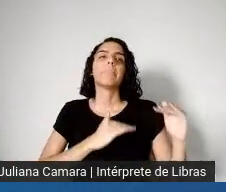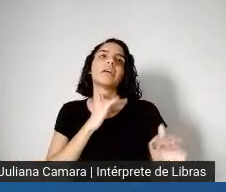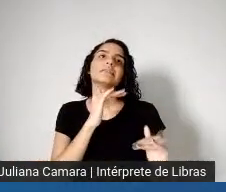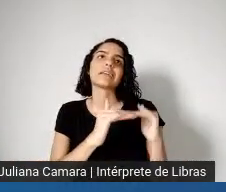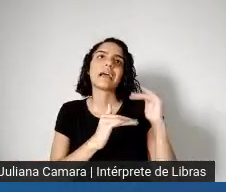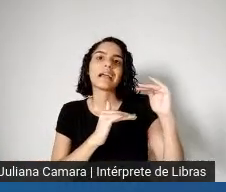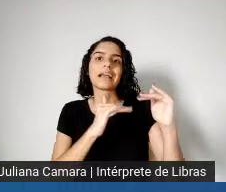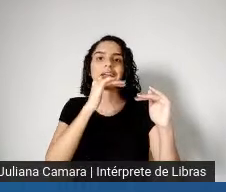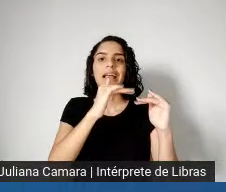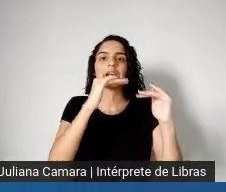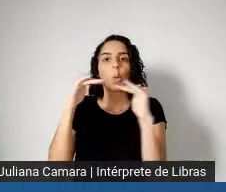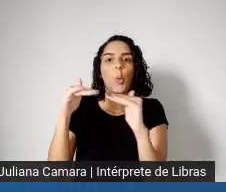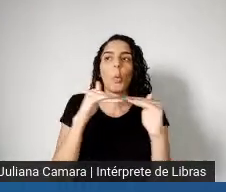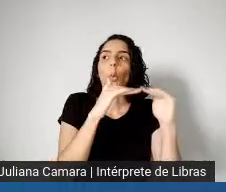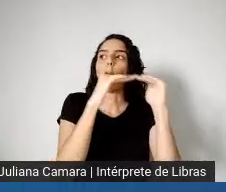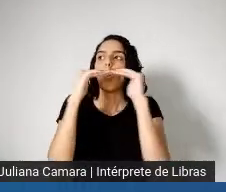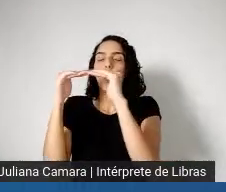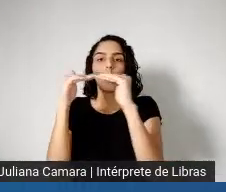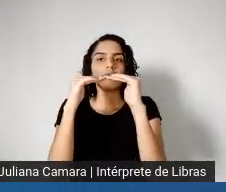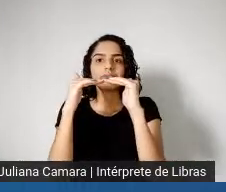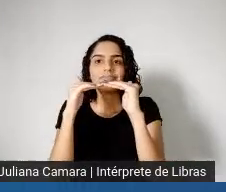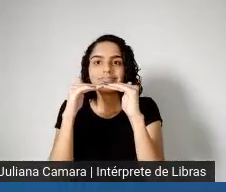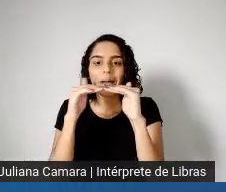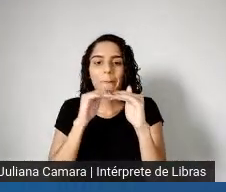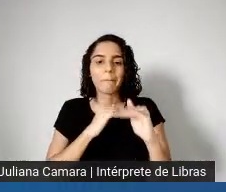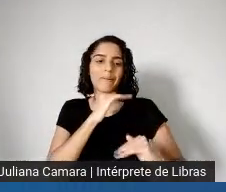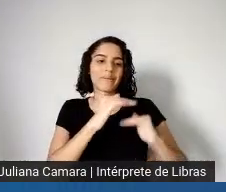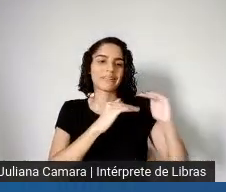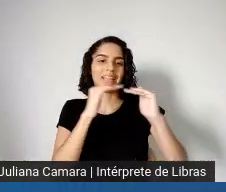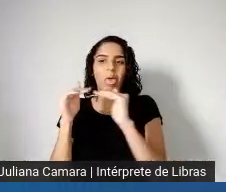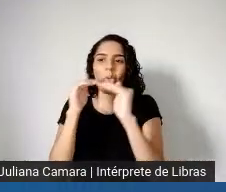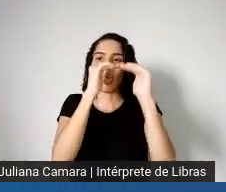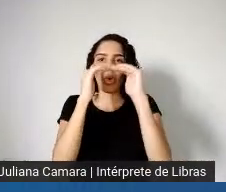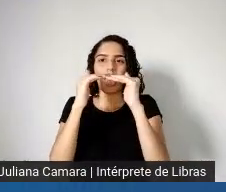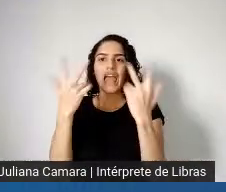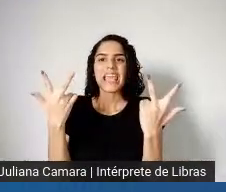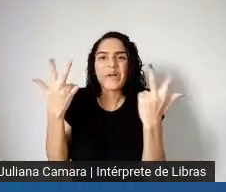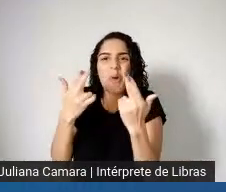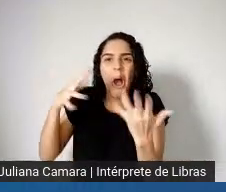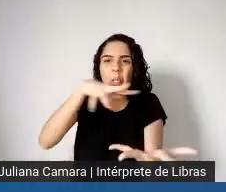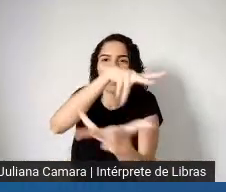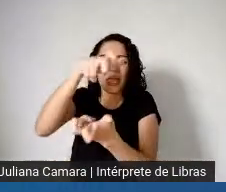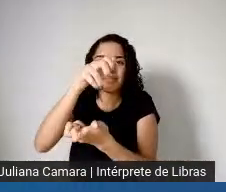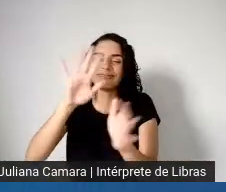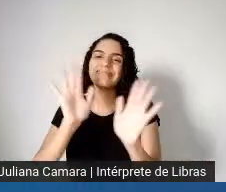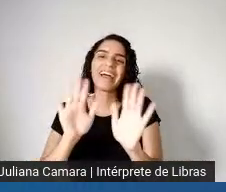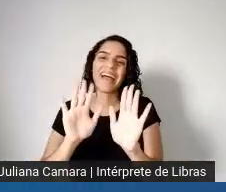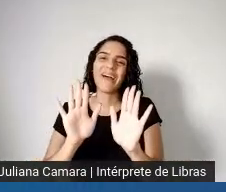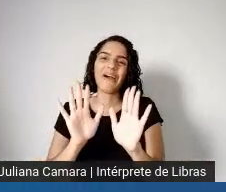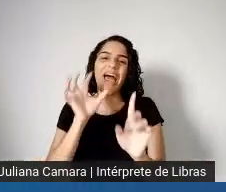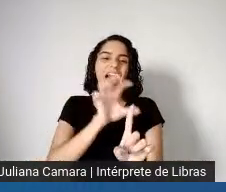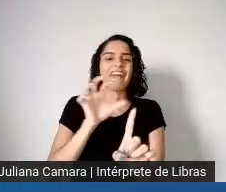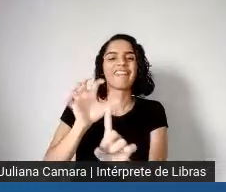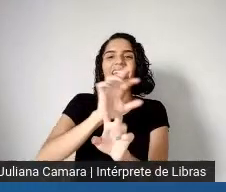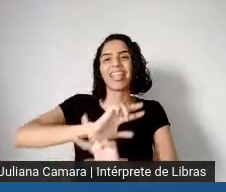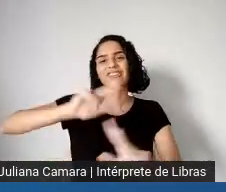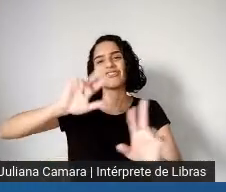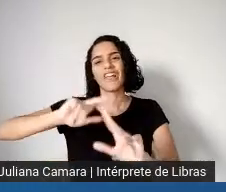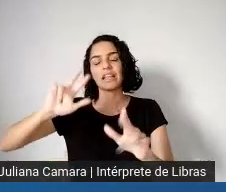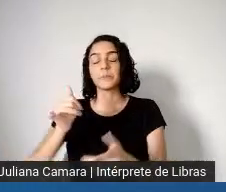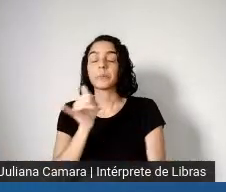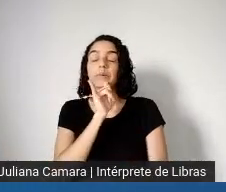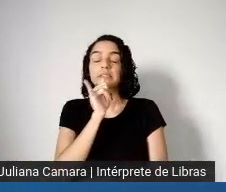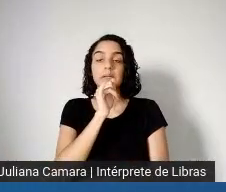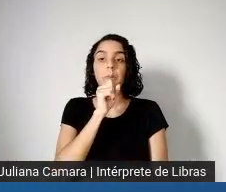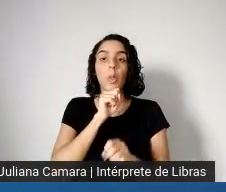homogêneos, né, afetaram diferencialmente grupos de população. Por exemplo, a última grande pandemia, que a pandemia